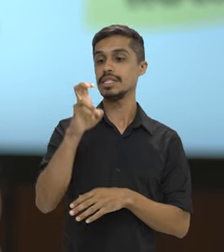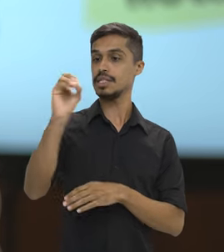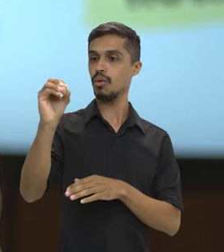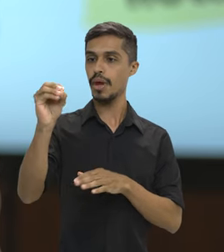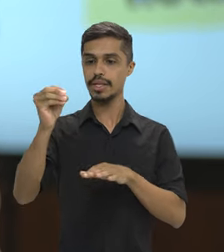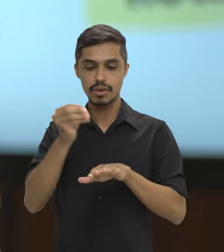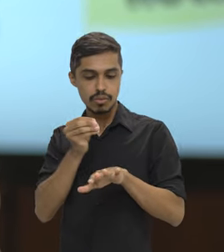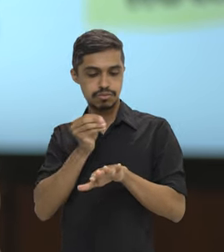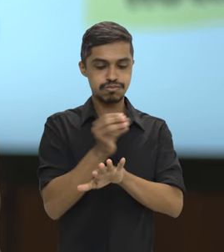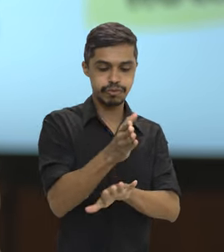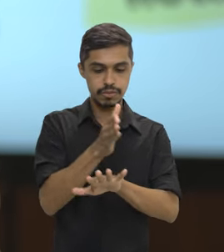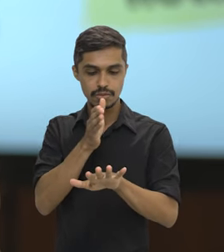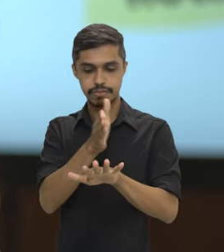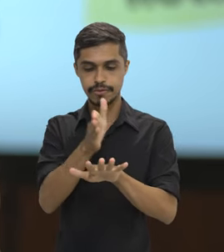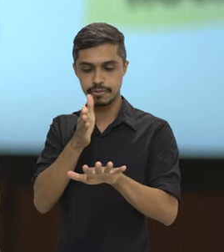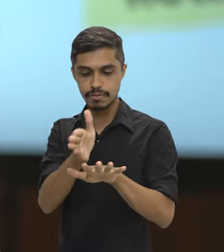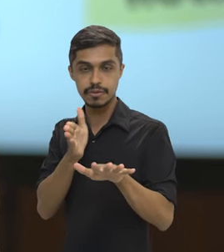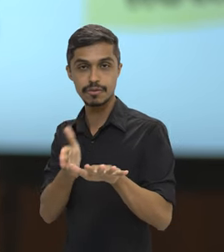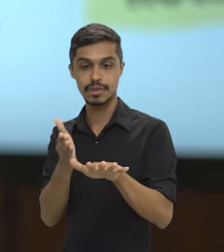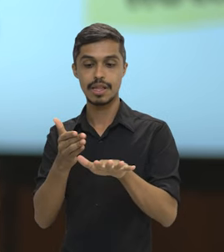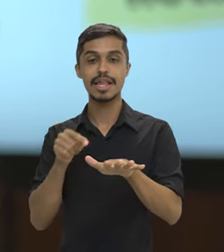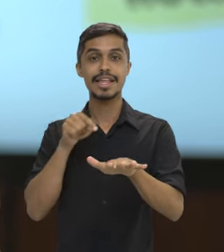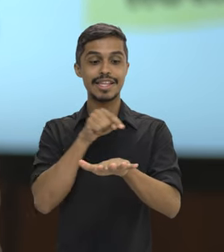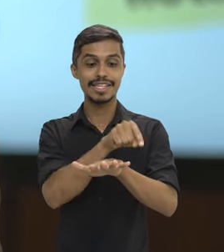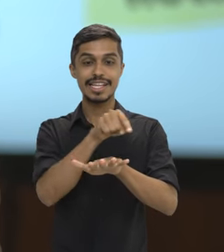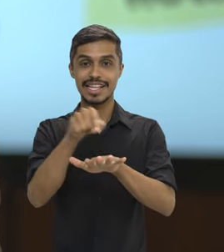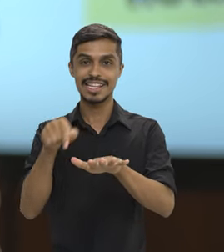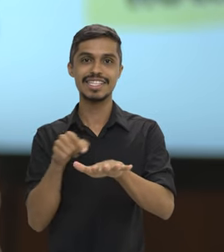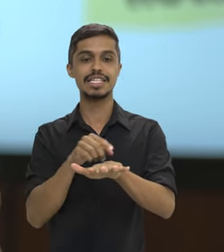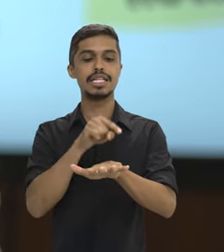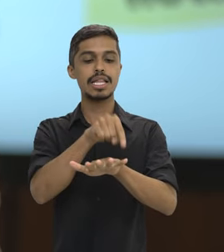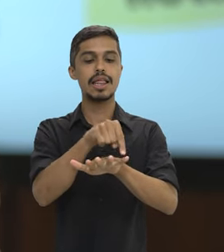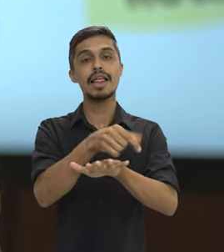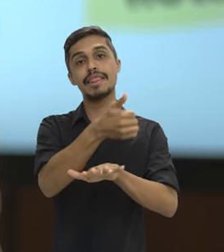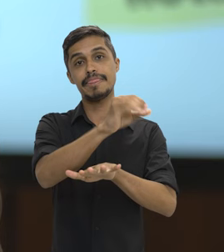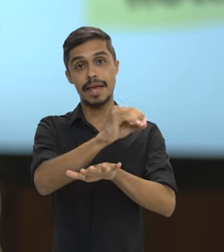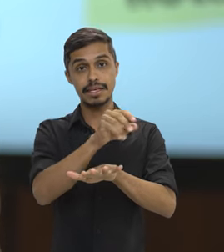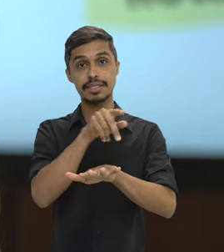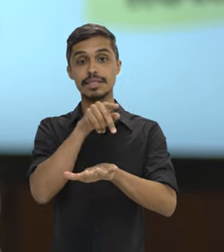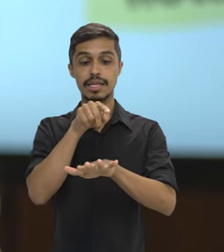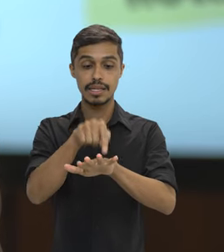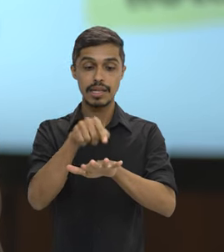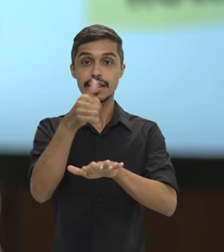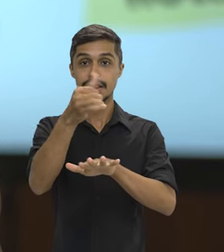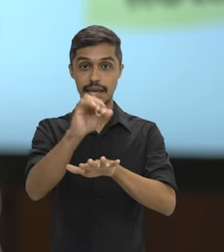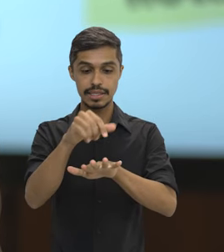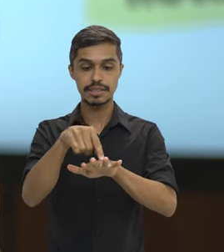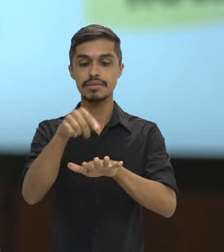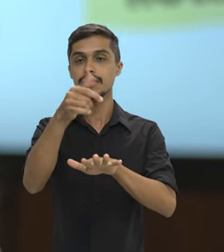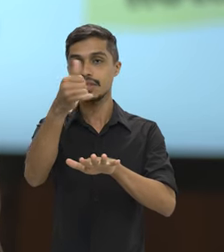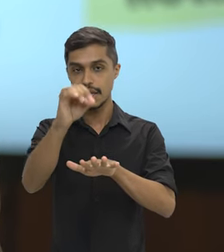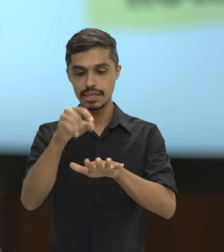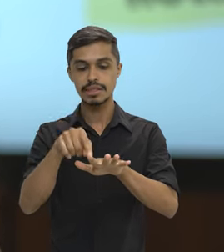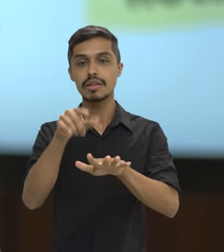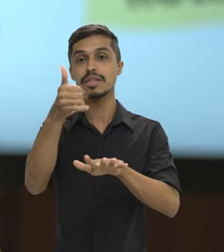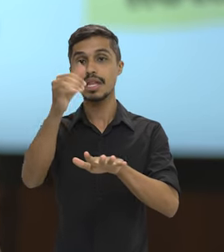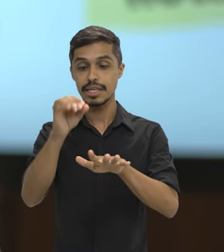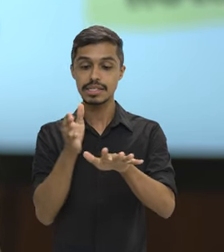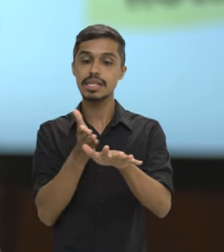vai reunir 5 eixos temáticos. Cada eixos temático tem 10 questões. Então, cada